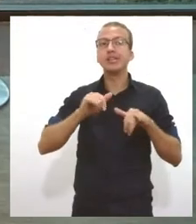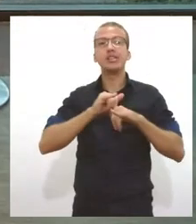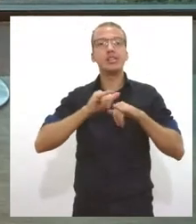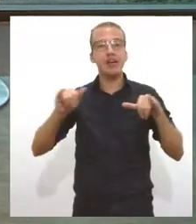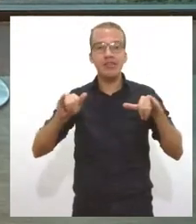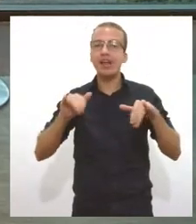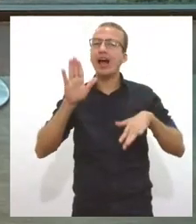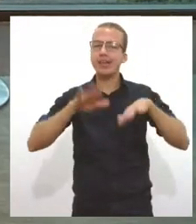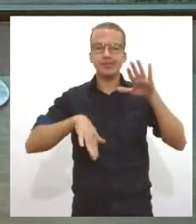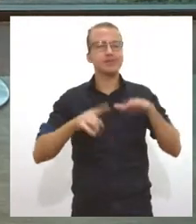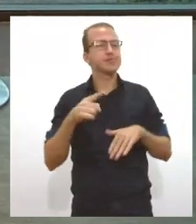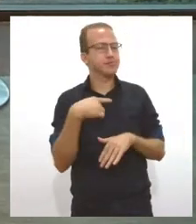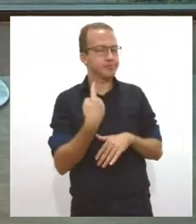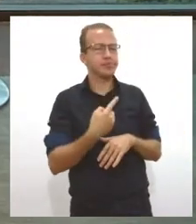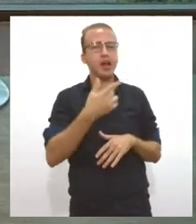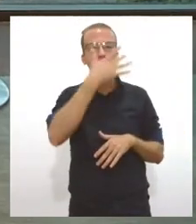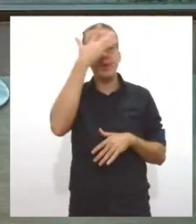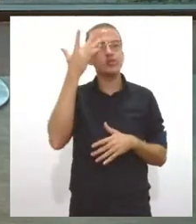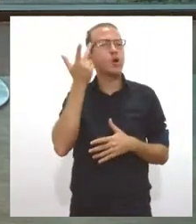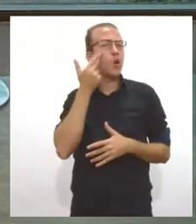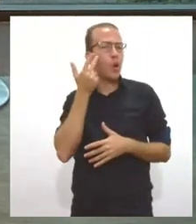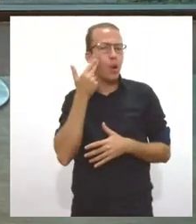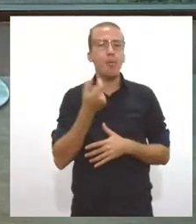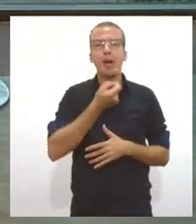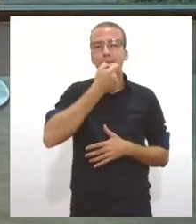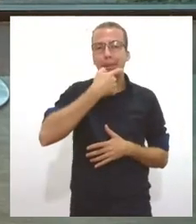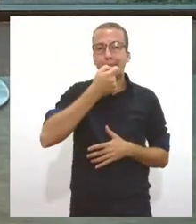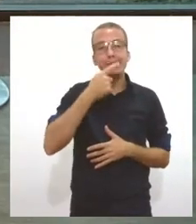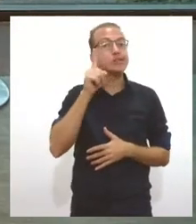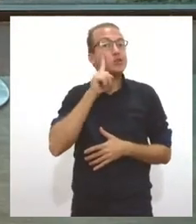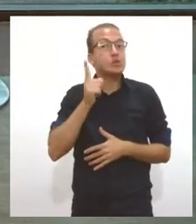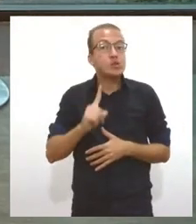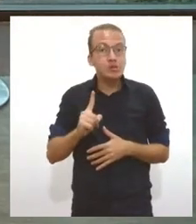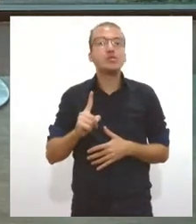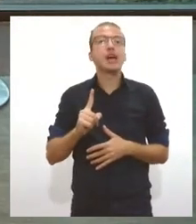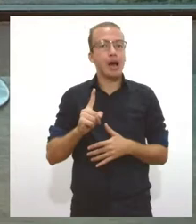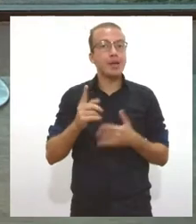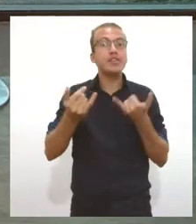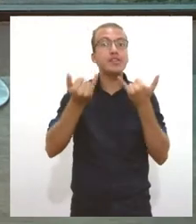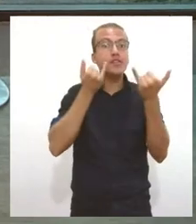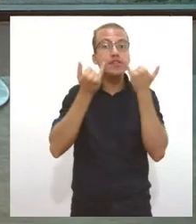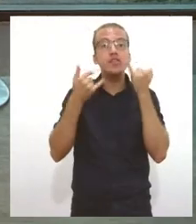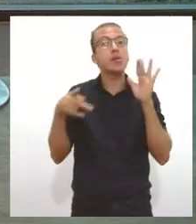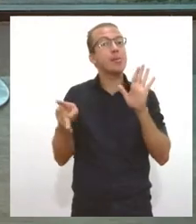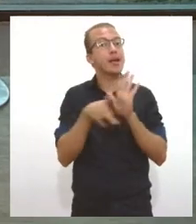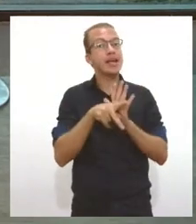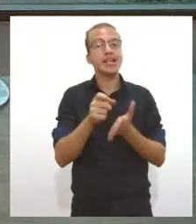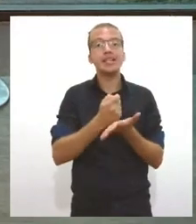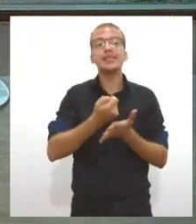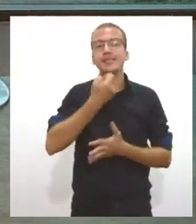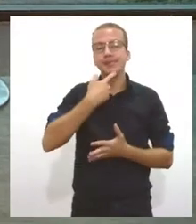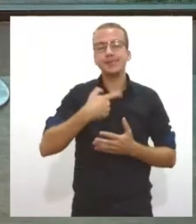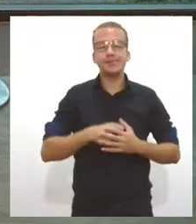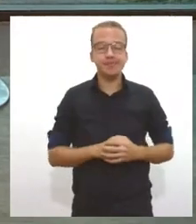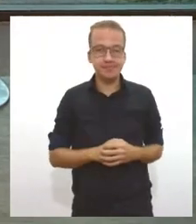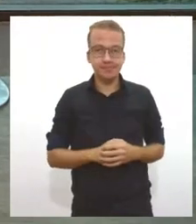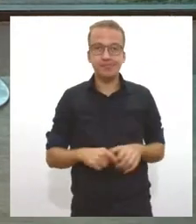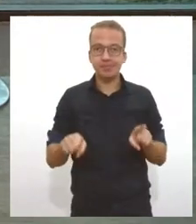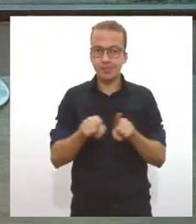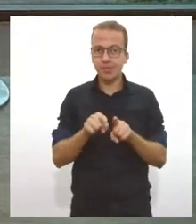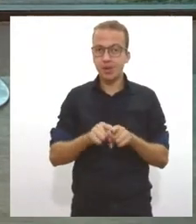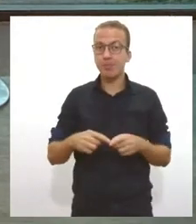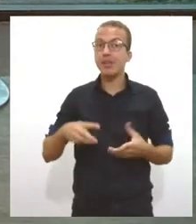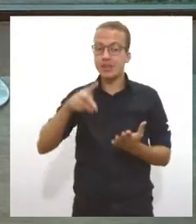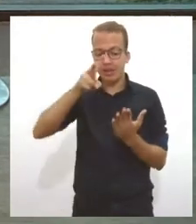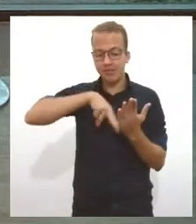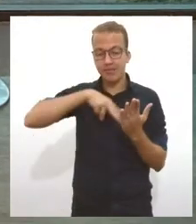tem o efeito que se coloca lá na bula. Isso, pois é. Eu também estava lendo aqui que o ministro Paulo Guedes, o ministro